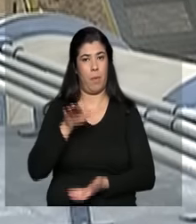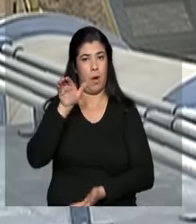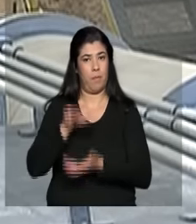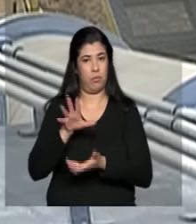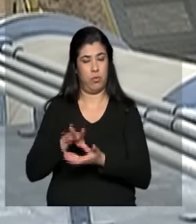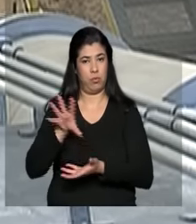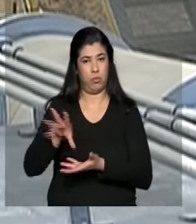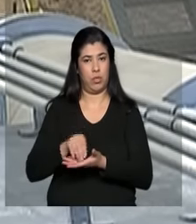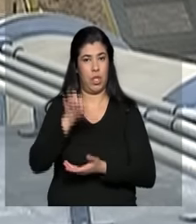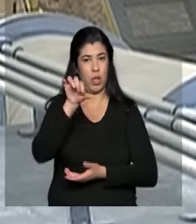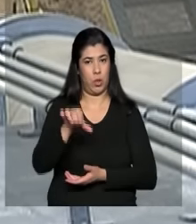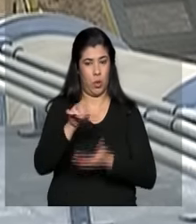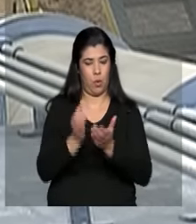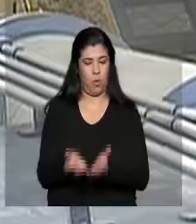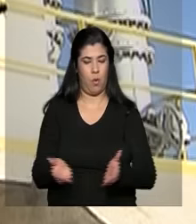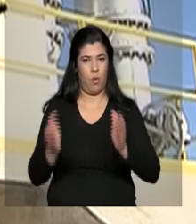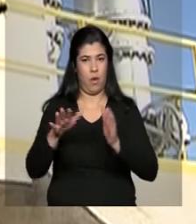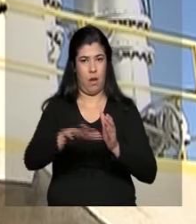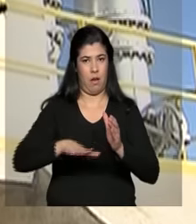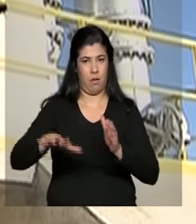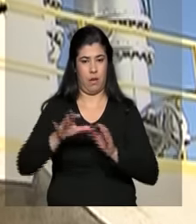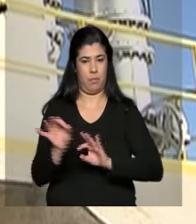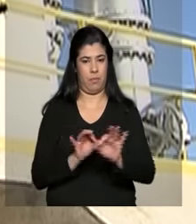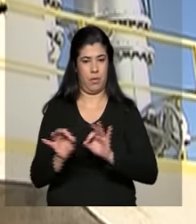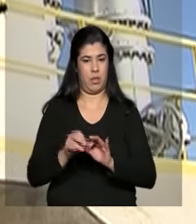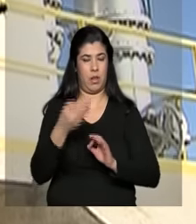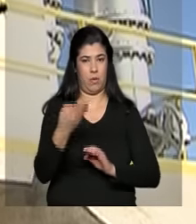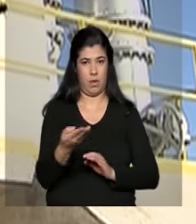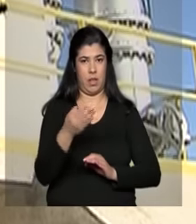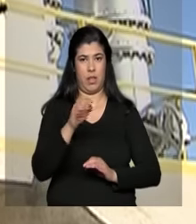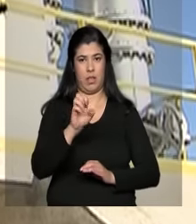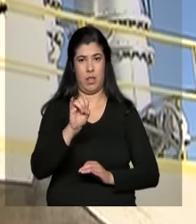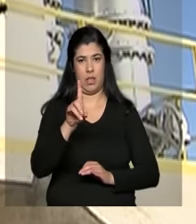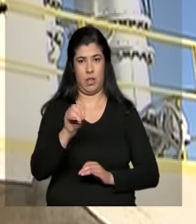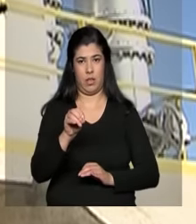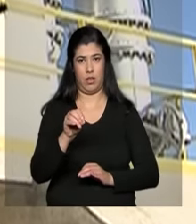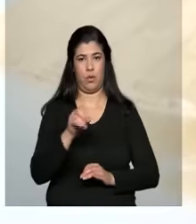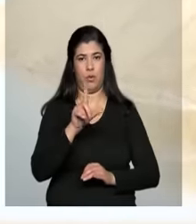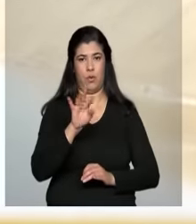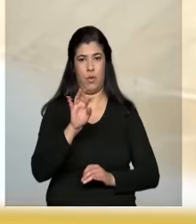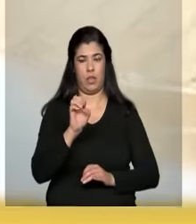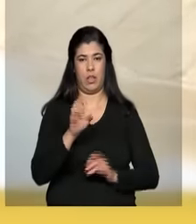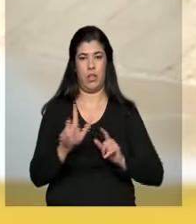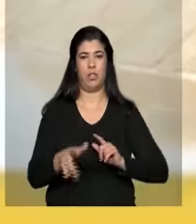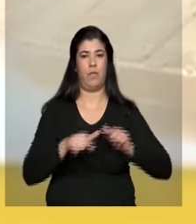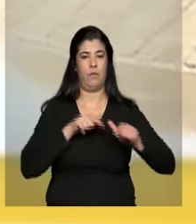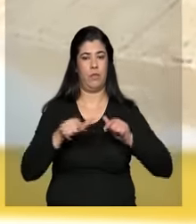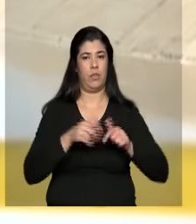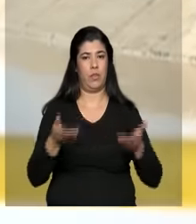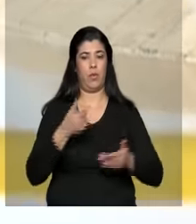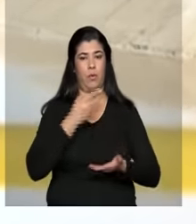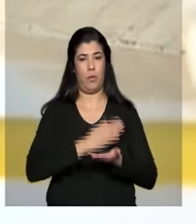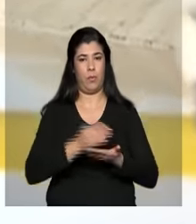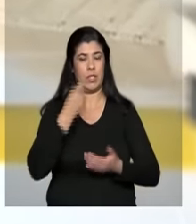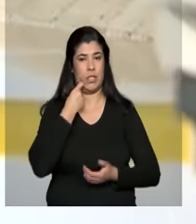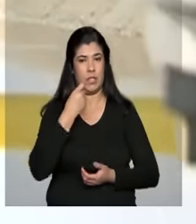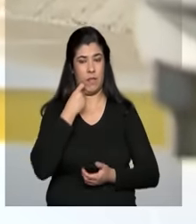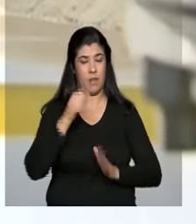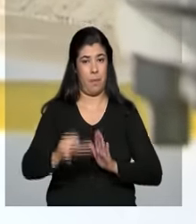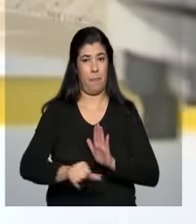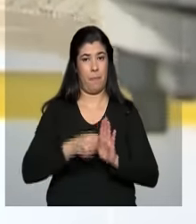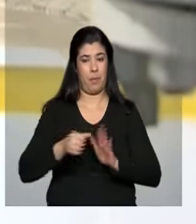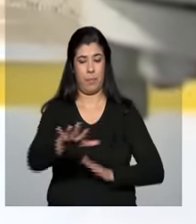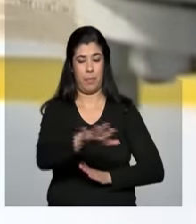projetadas nove estações de bombeamento. No eixo leste, uma estação já está funcionando. A partir desta sexta-feira, a primeira